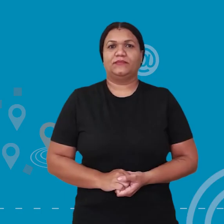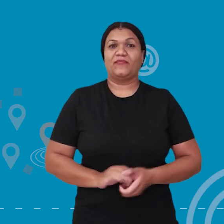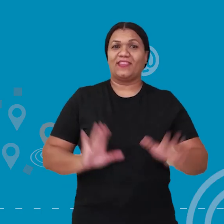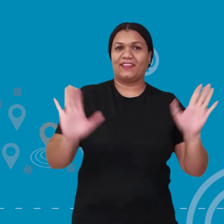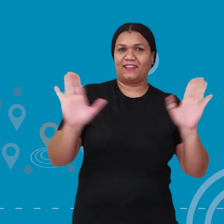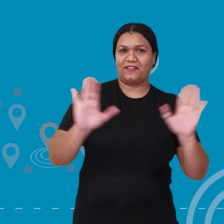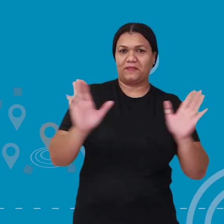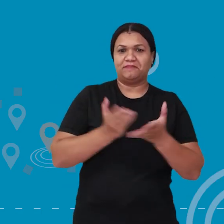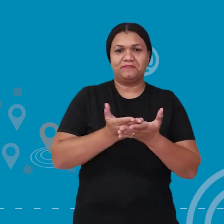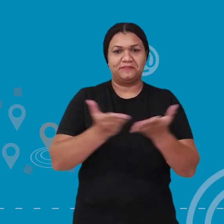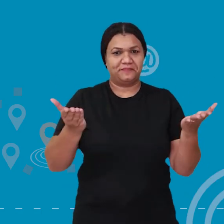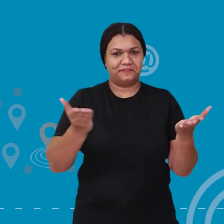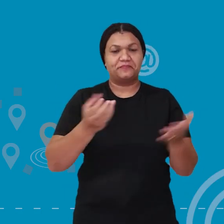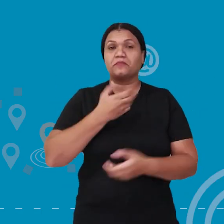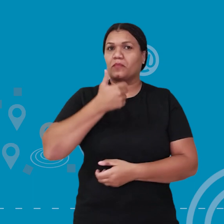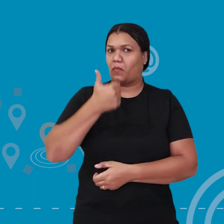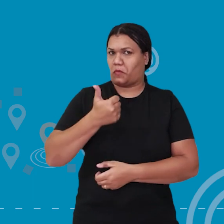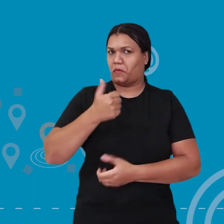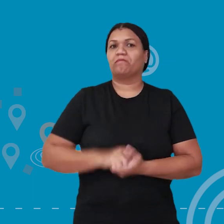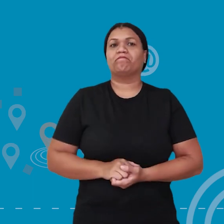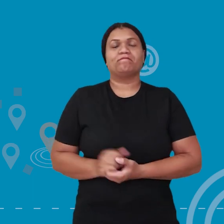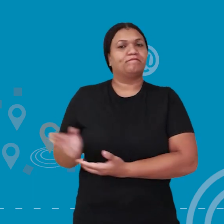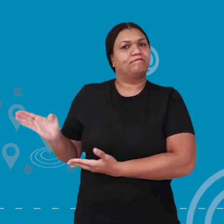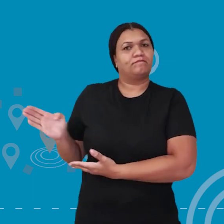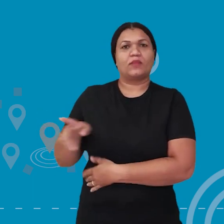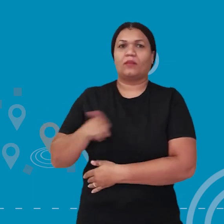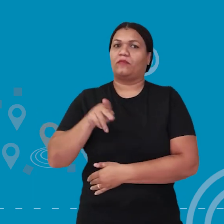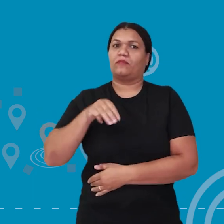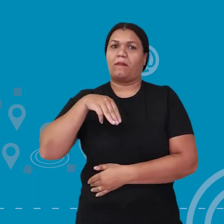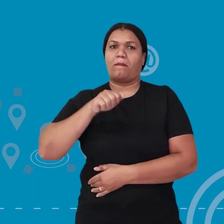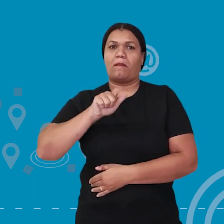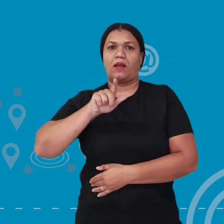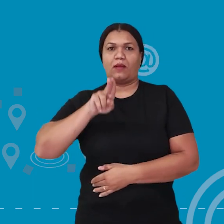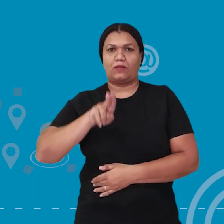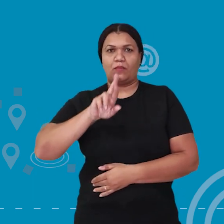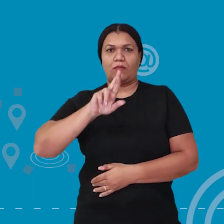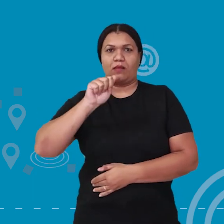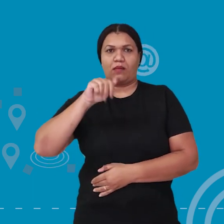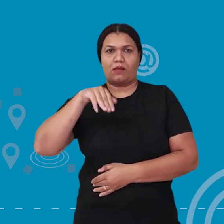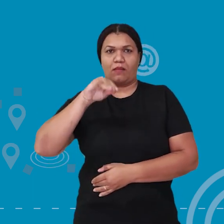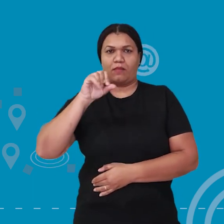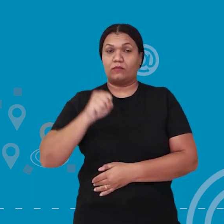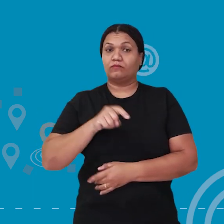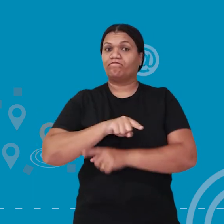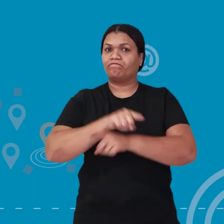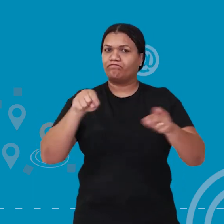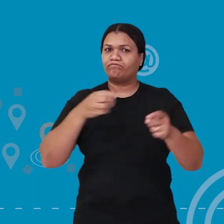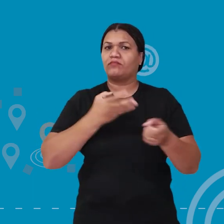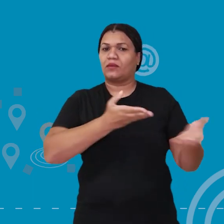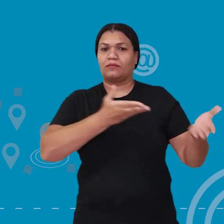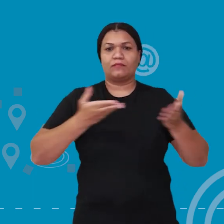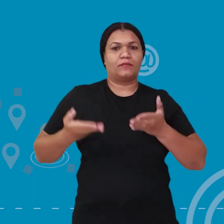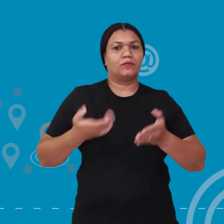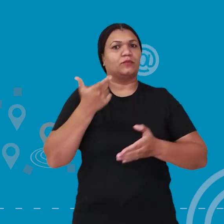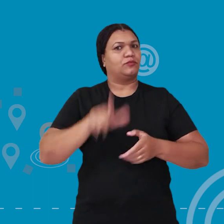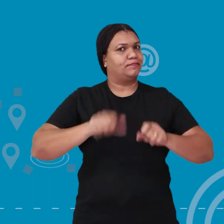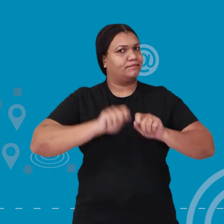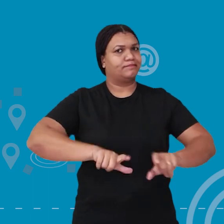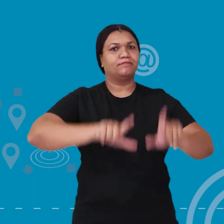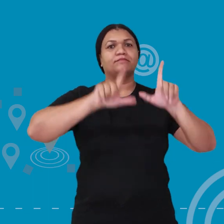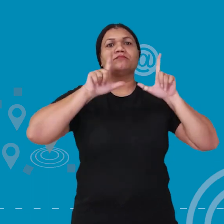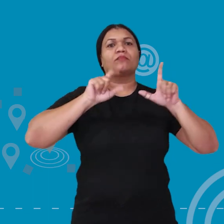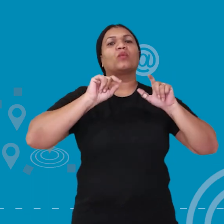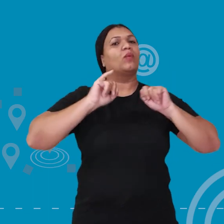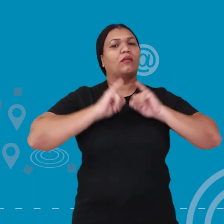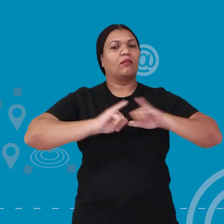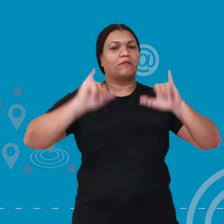Olá pessoal, tudo bem? Eu sou a professora Malu Ramos. Sejam todos bem-vindos a